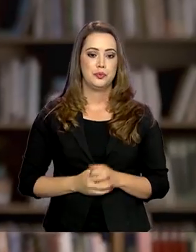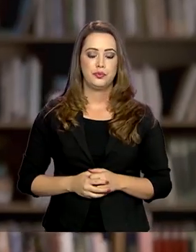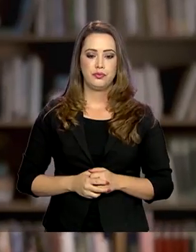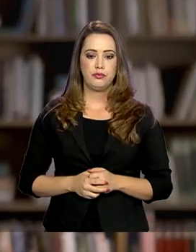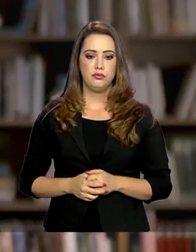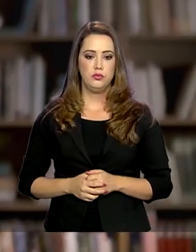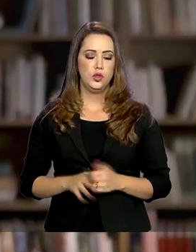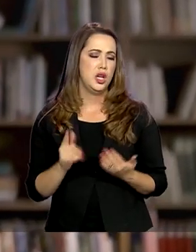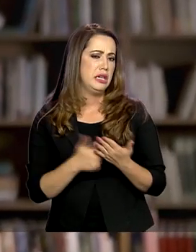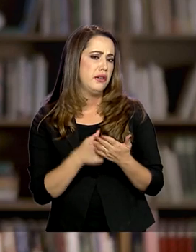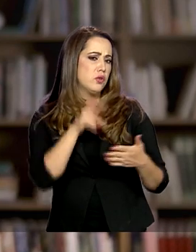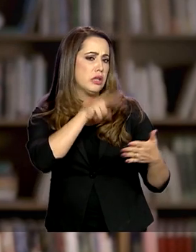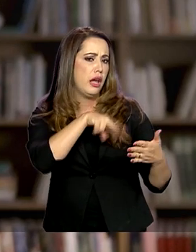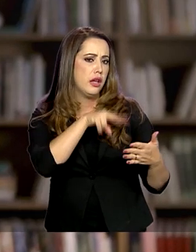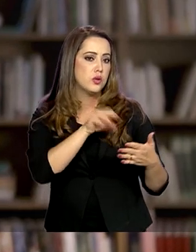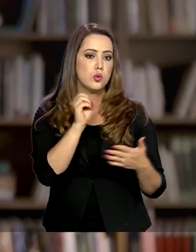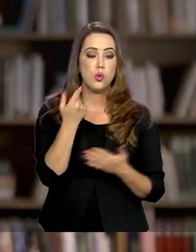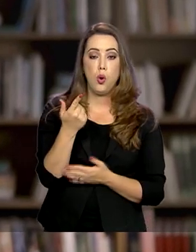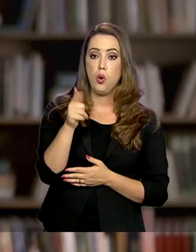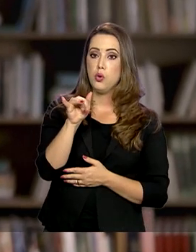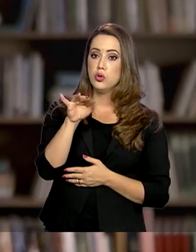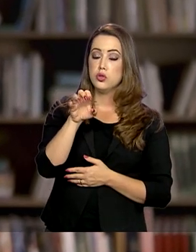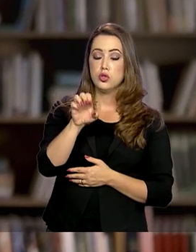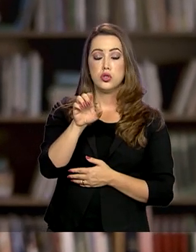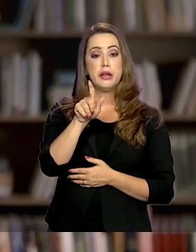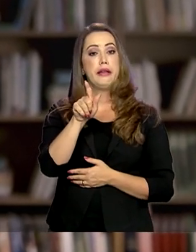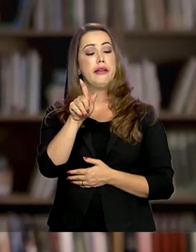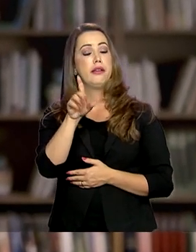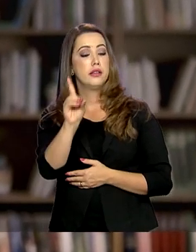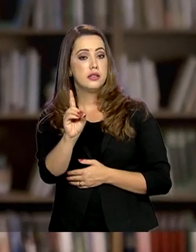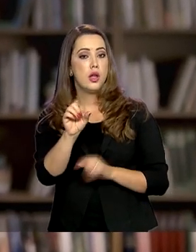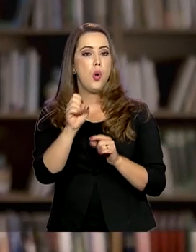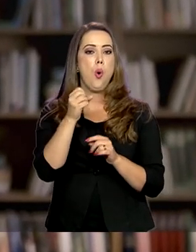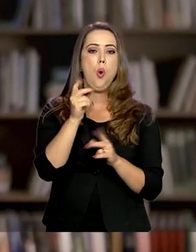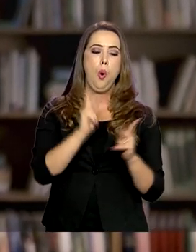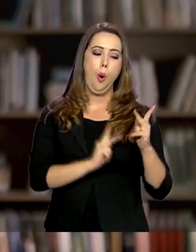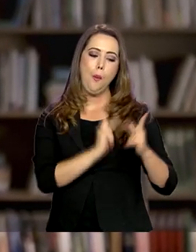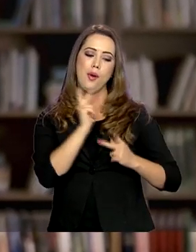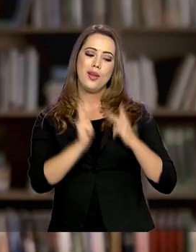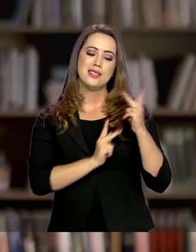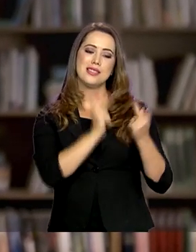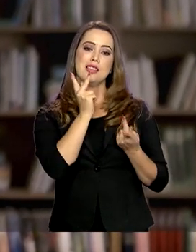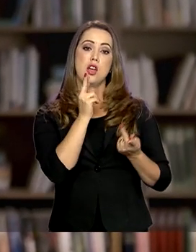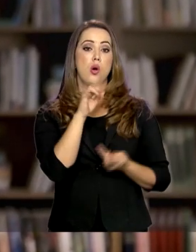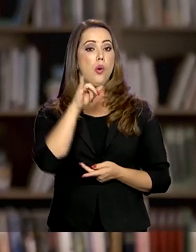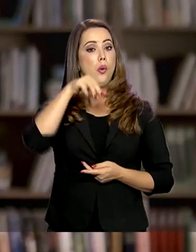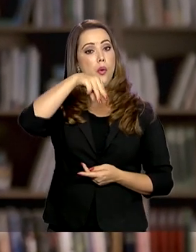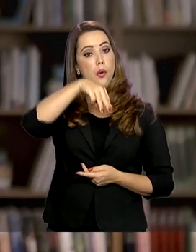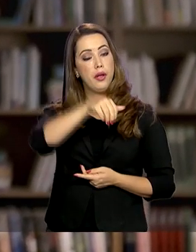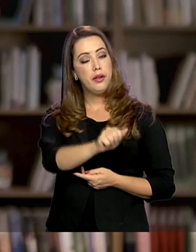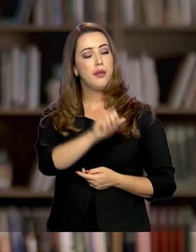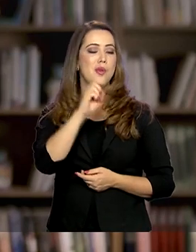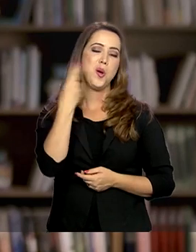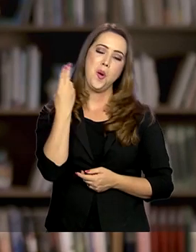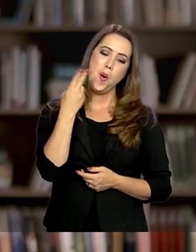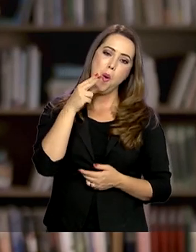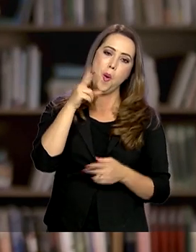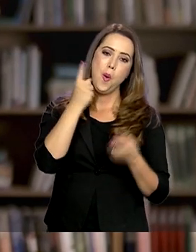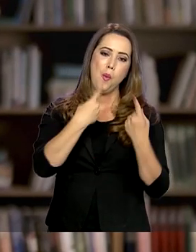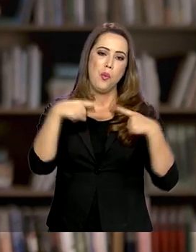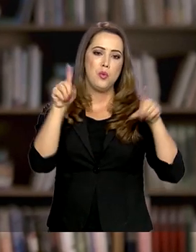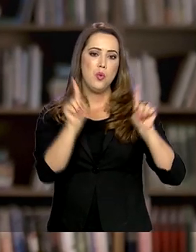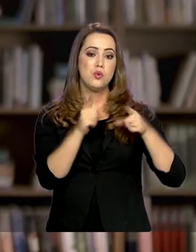Livros só com texto, gibis, livros de poesia, livros com rimas, livros com letras de músicas, livros